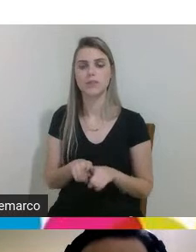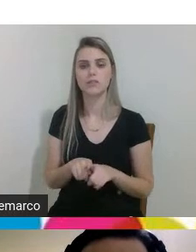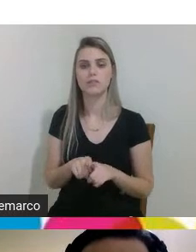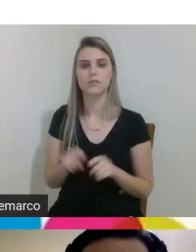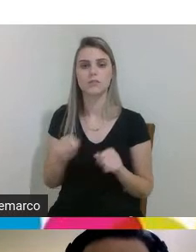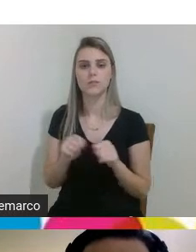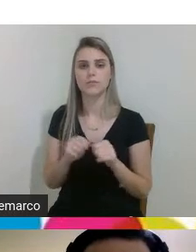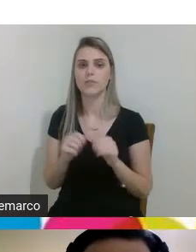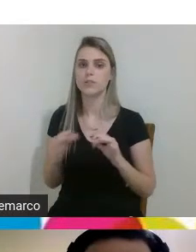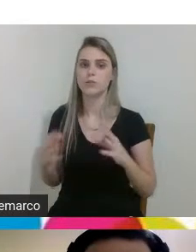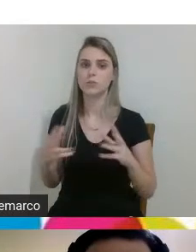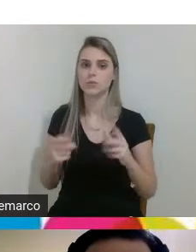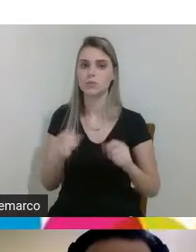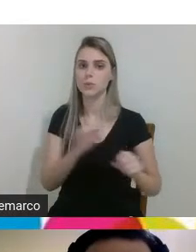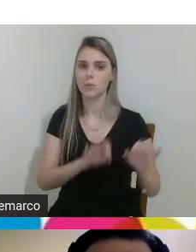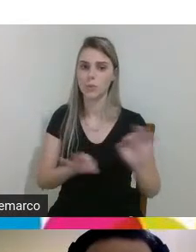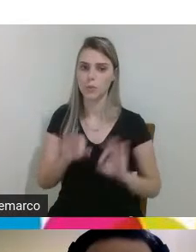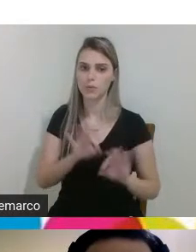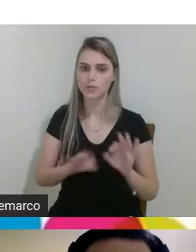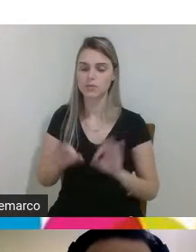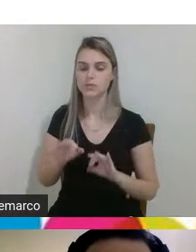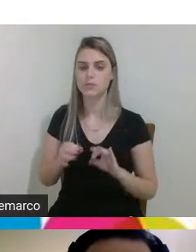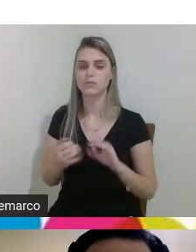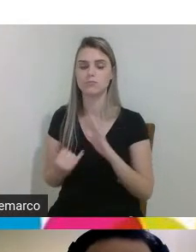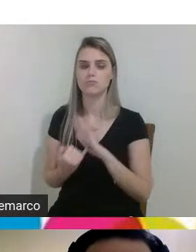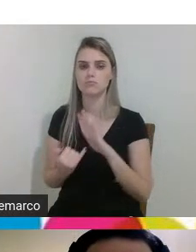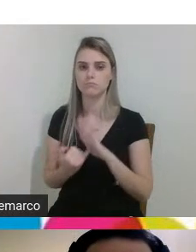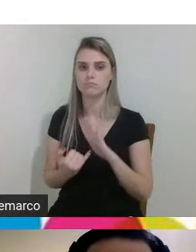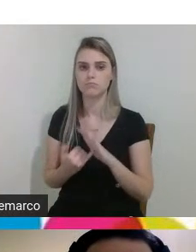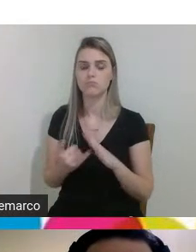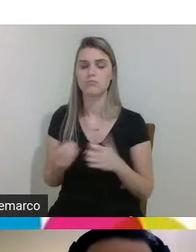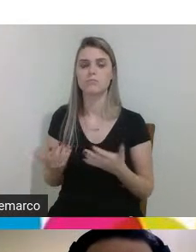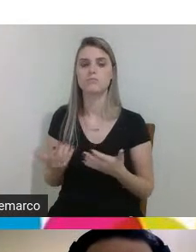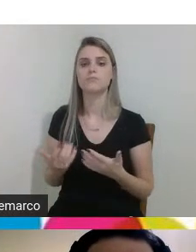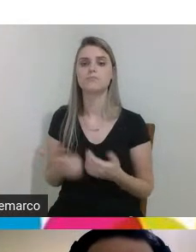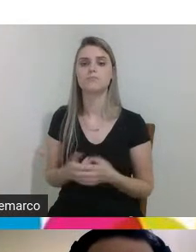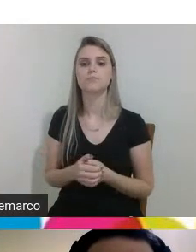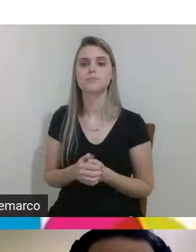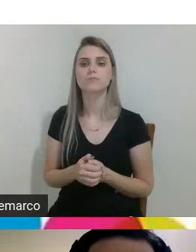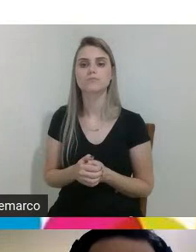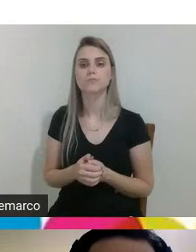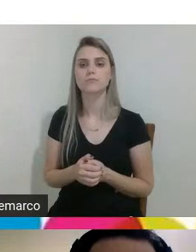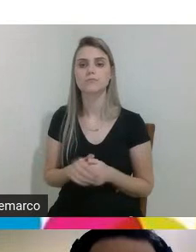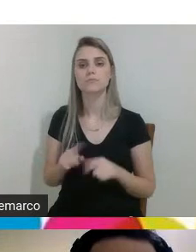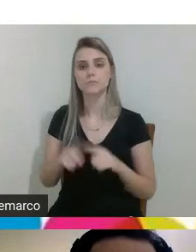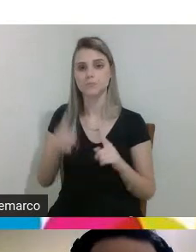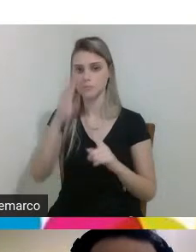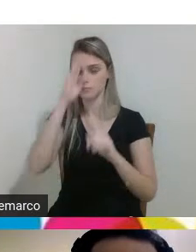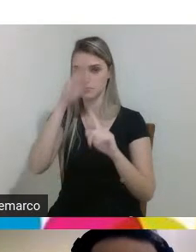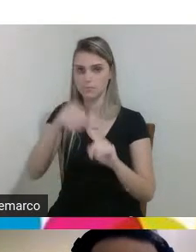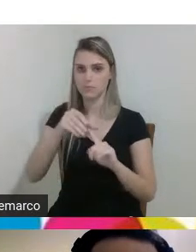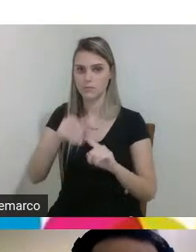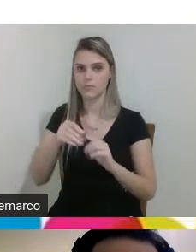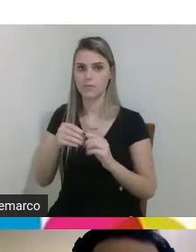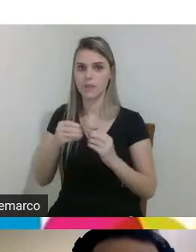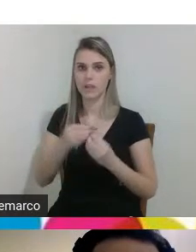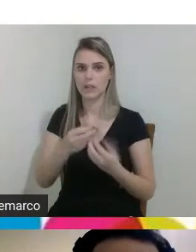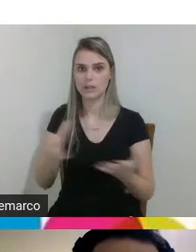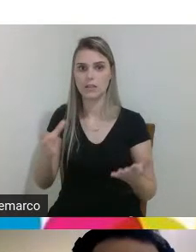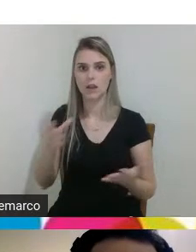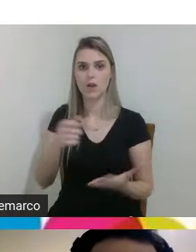essa organização junto a nossa instituição esse meio de campo mas principalmente por propiciar os nossos alunos